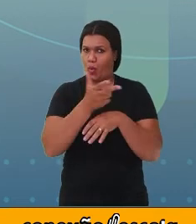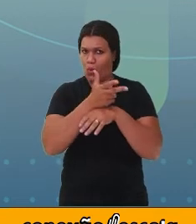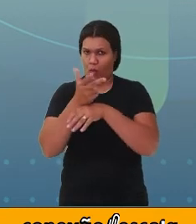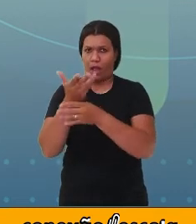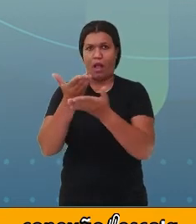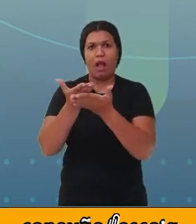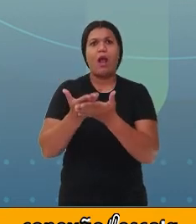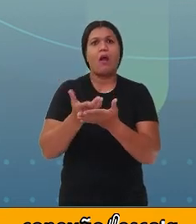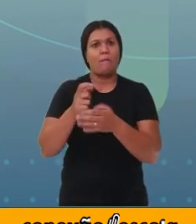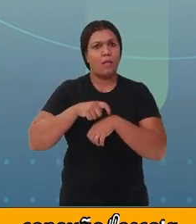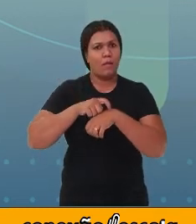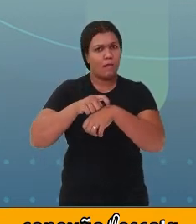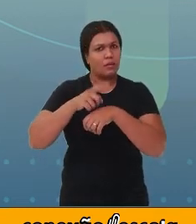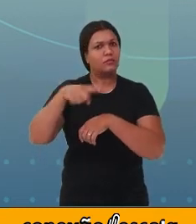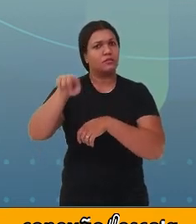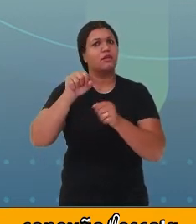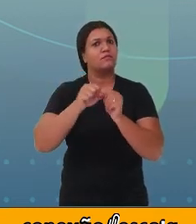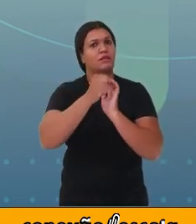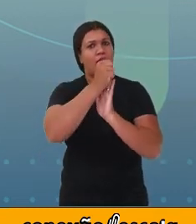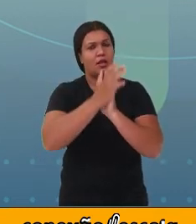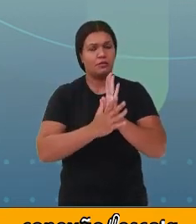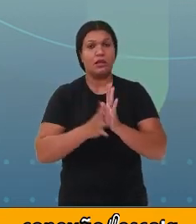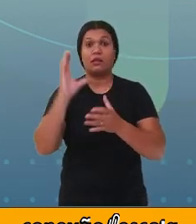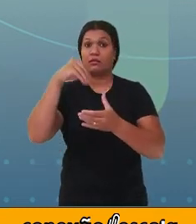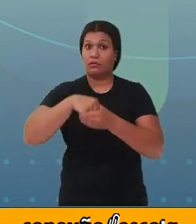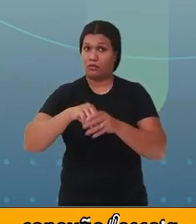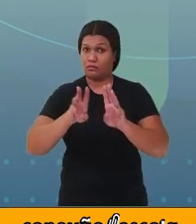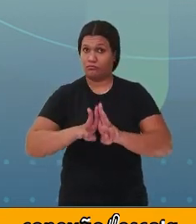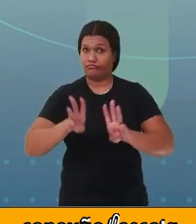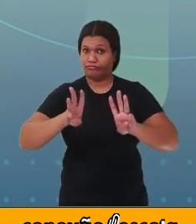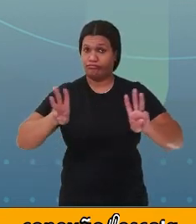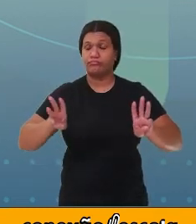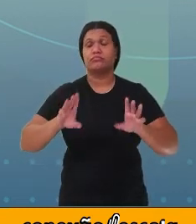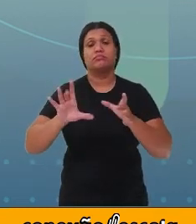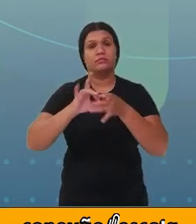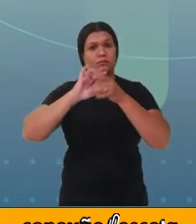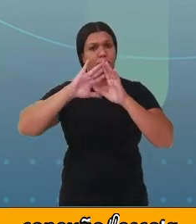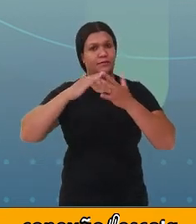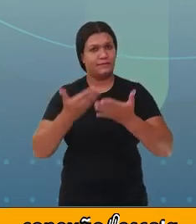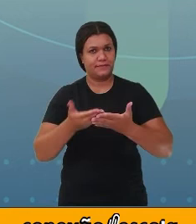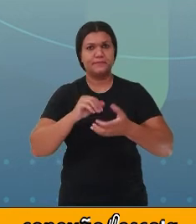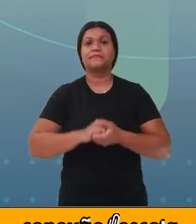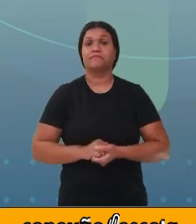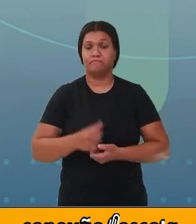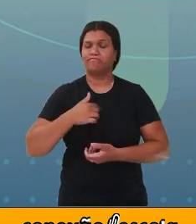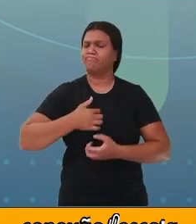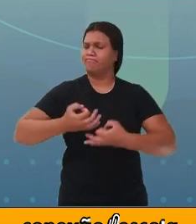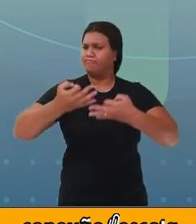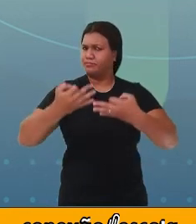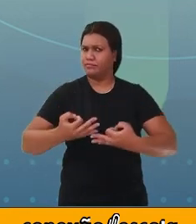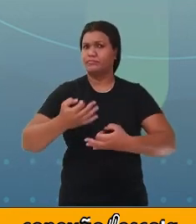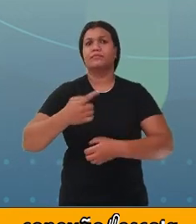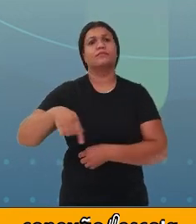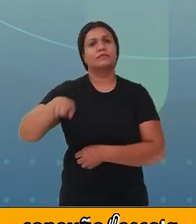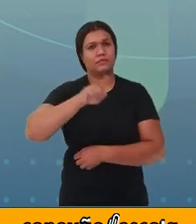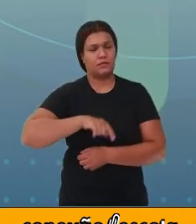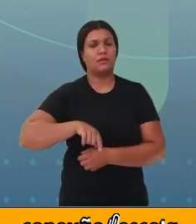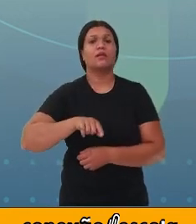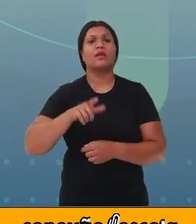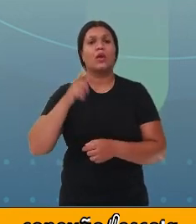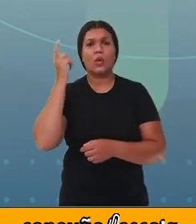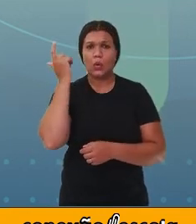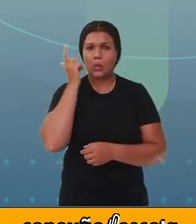realizar as atividades que estão no portal Conexão Escola. Tenho certeza que você